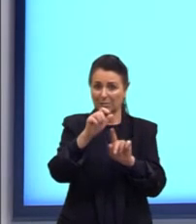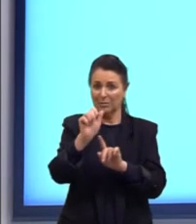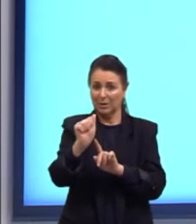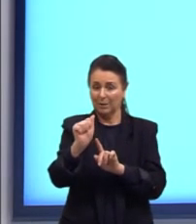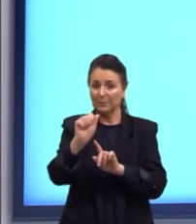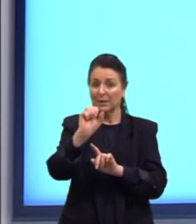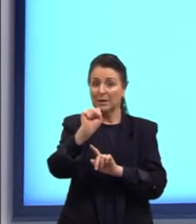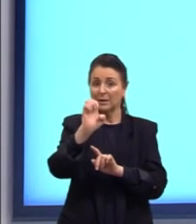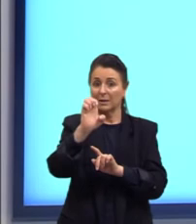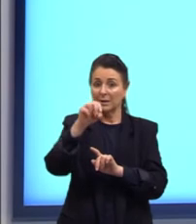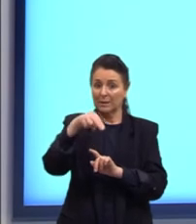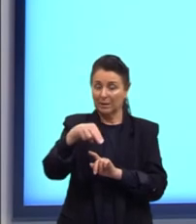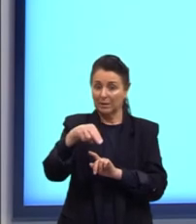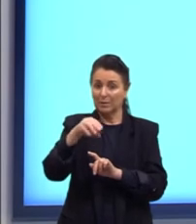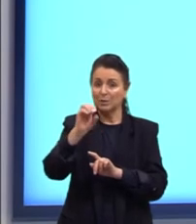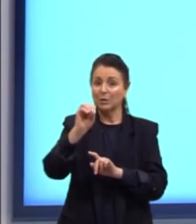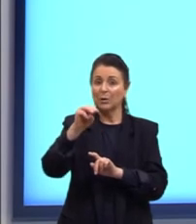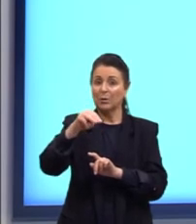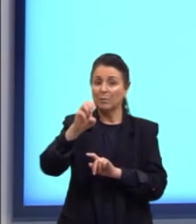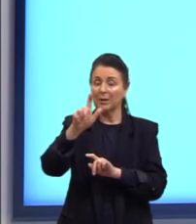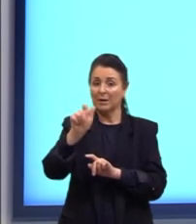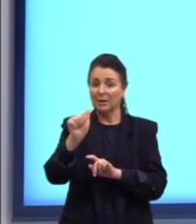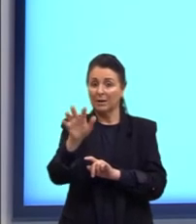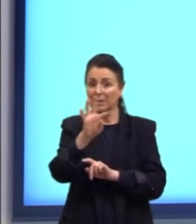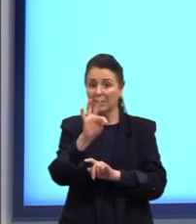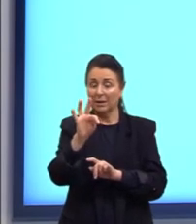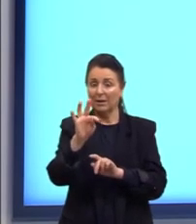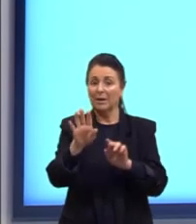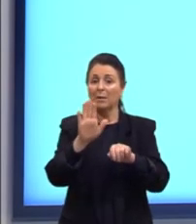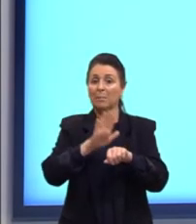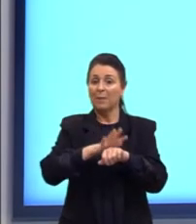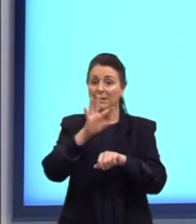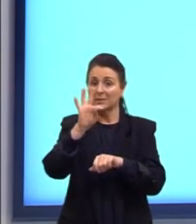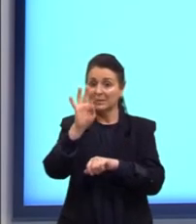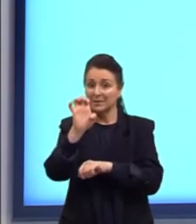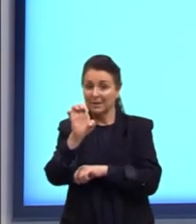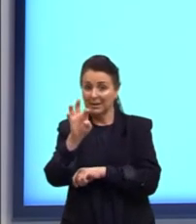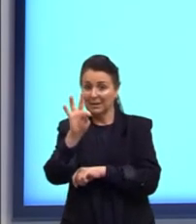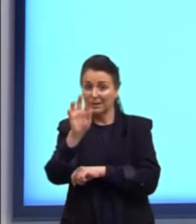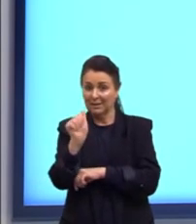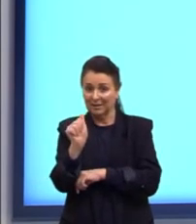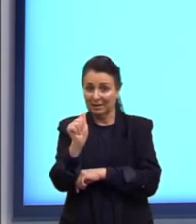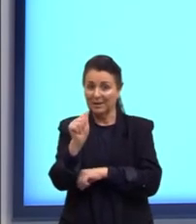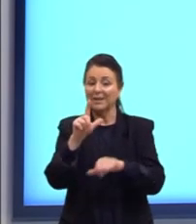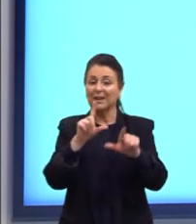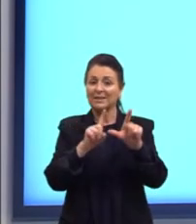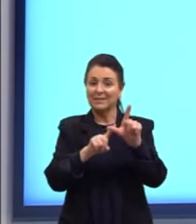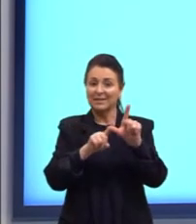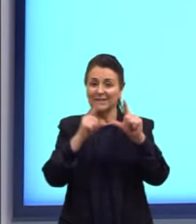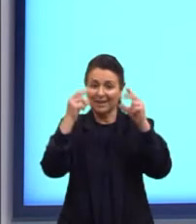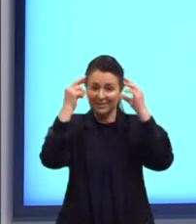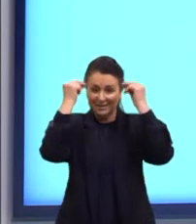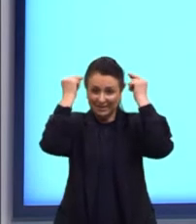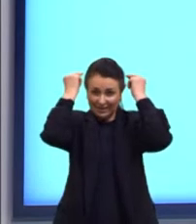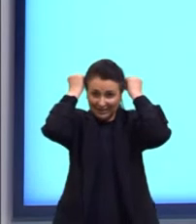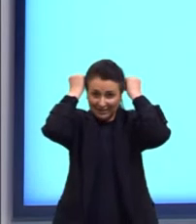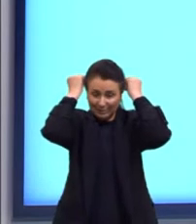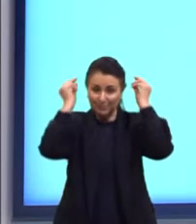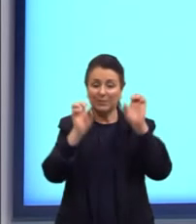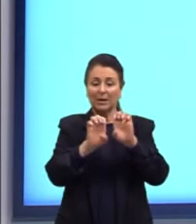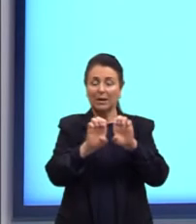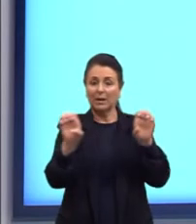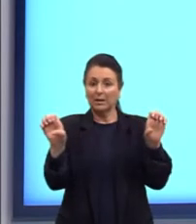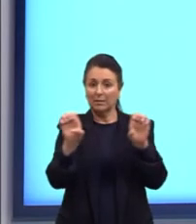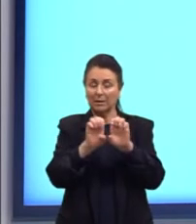seno de ômega t mais teta. Então, nós temos ali letrinhas gregas. Essa função, essas equações,